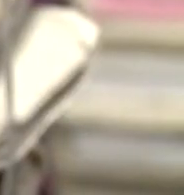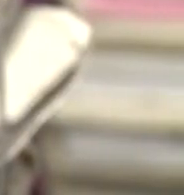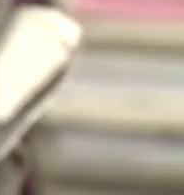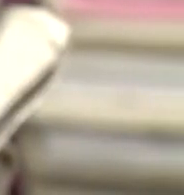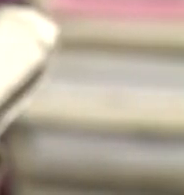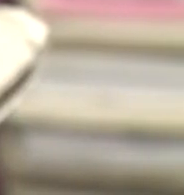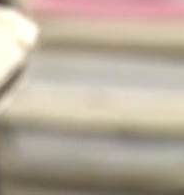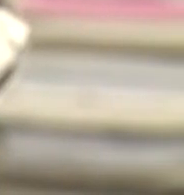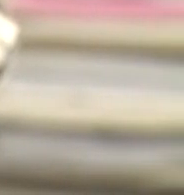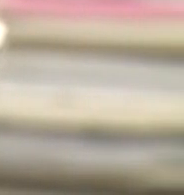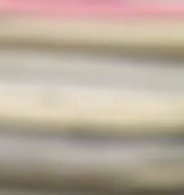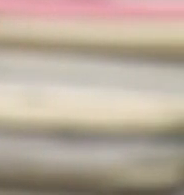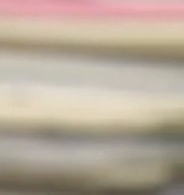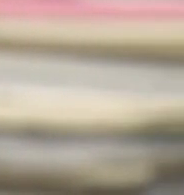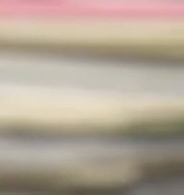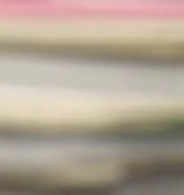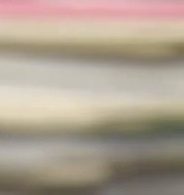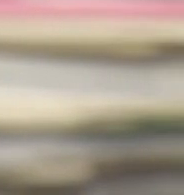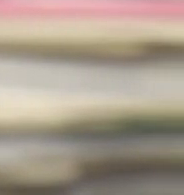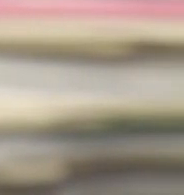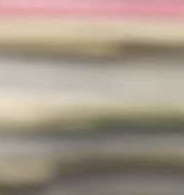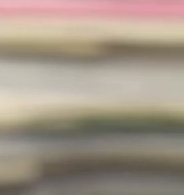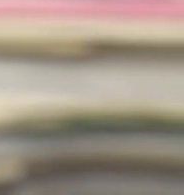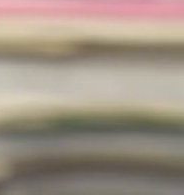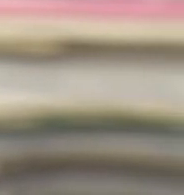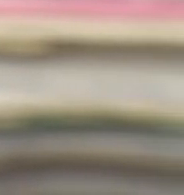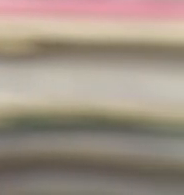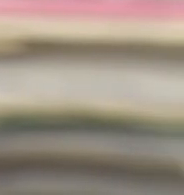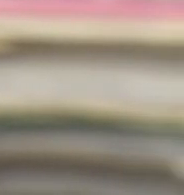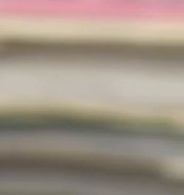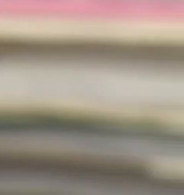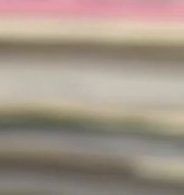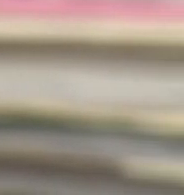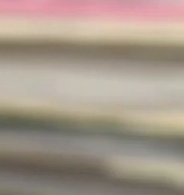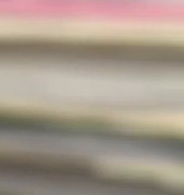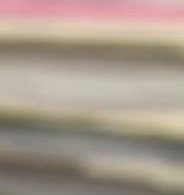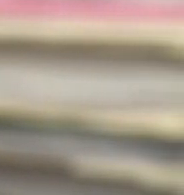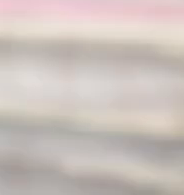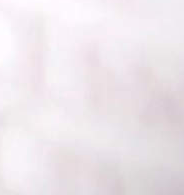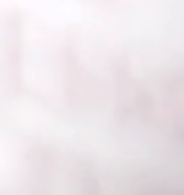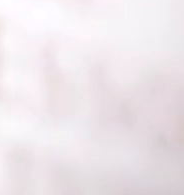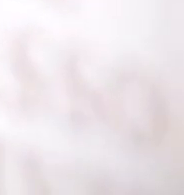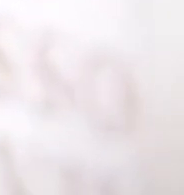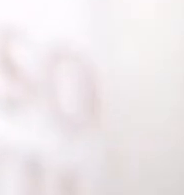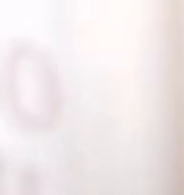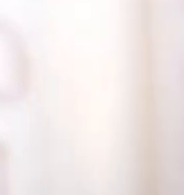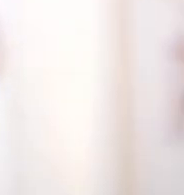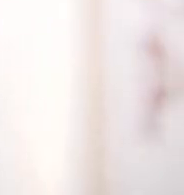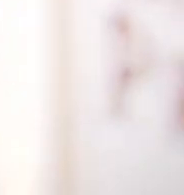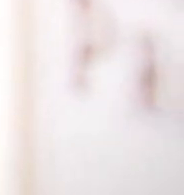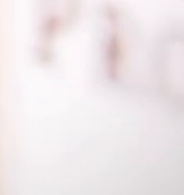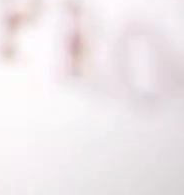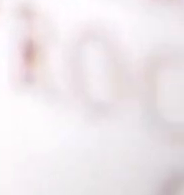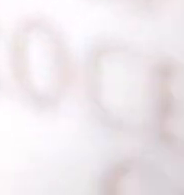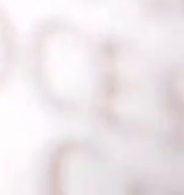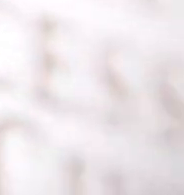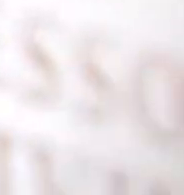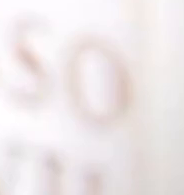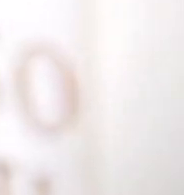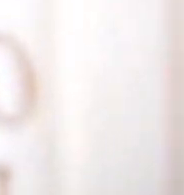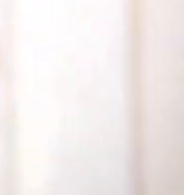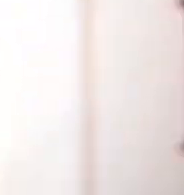Para diminuir significativamente esse número e com isso desafogar o Judiciário, o Código de Processo Civil de